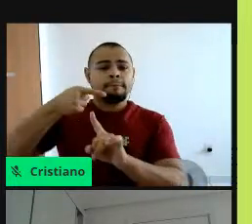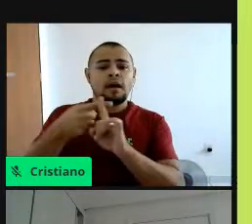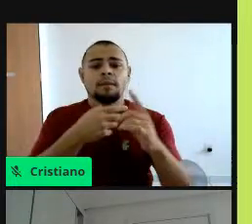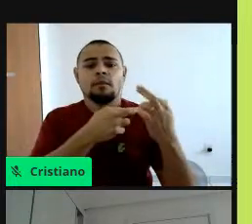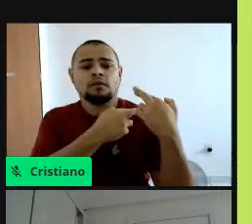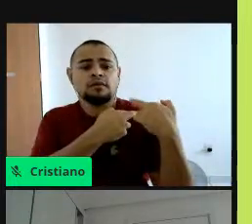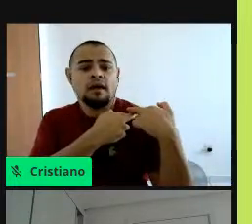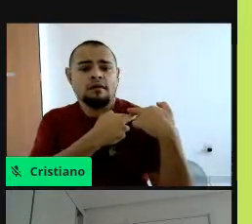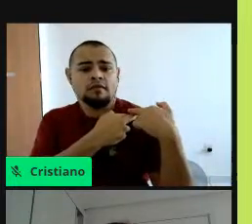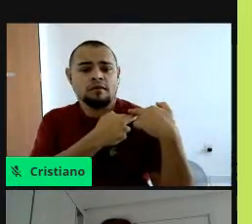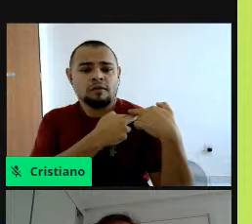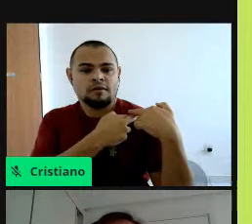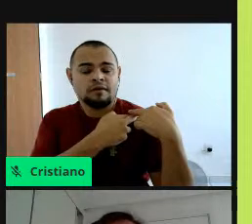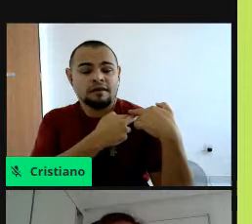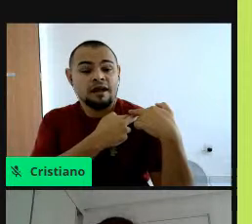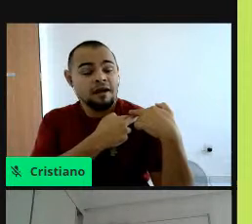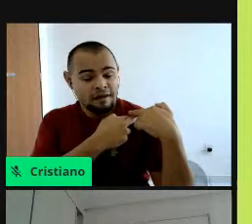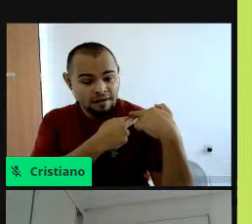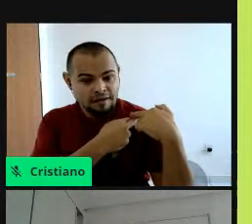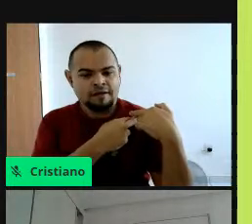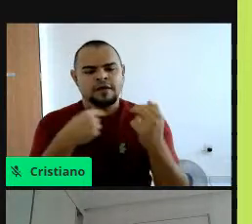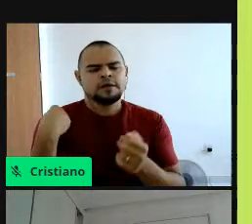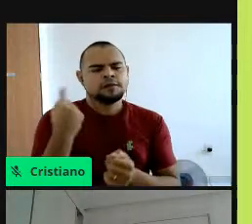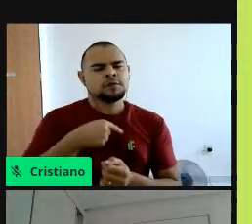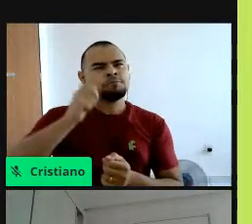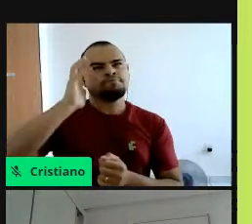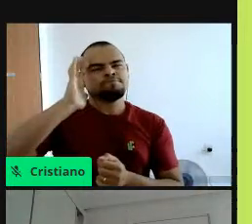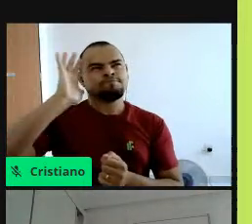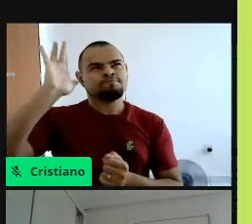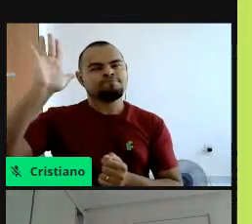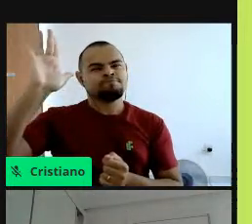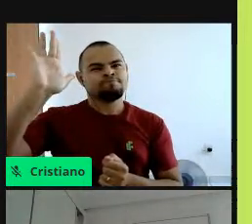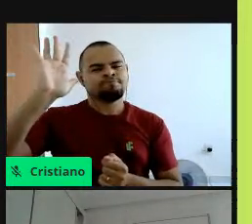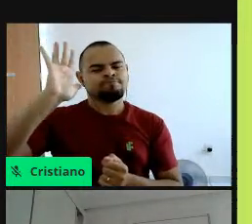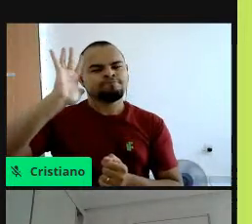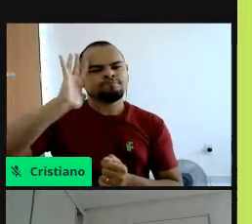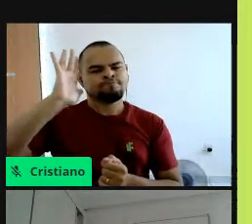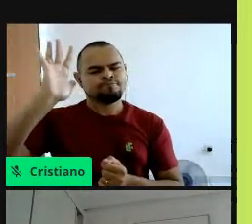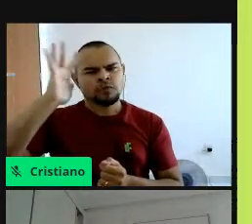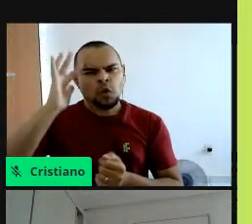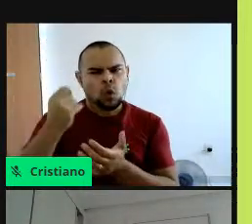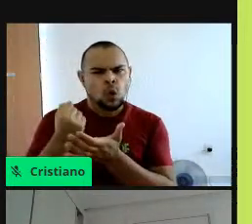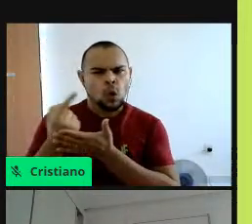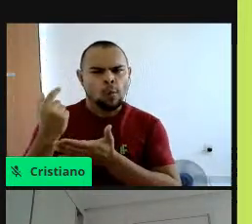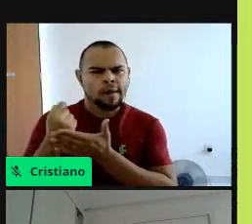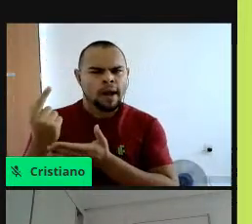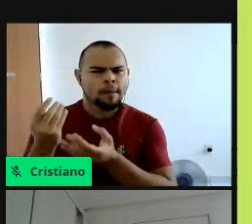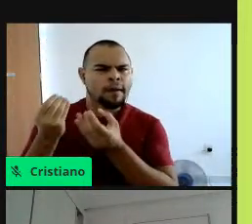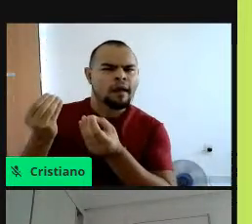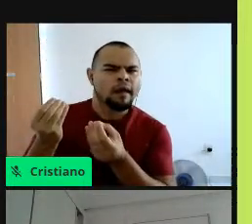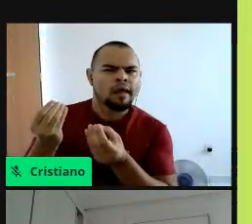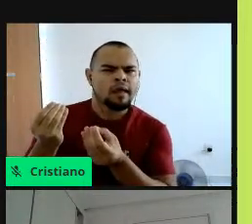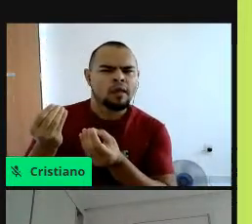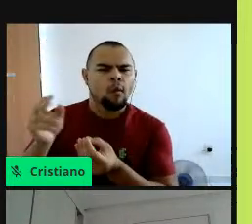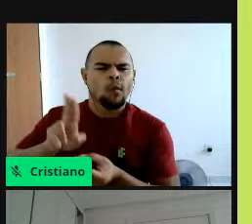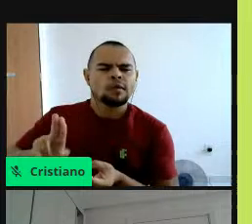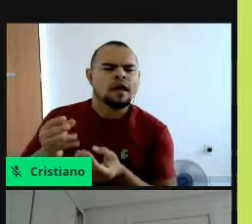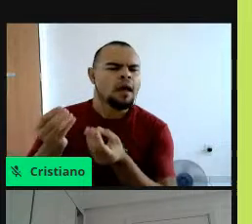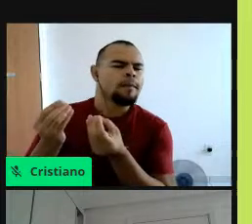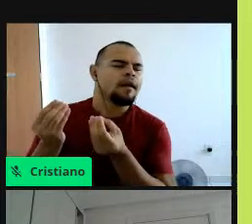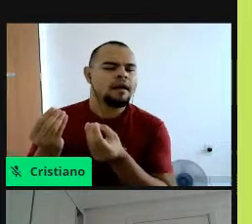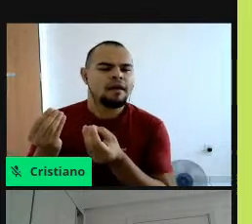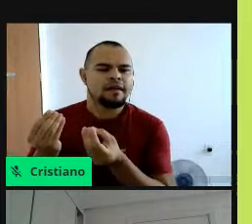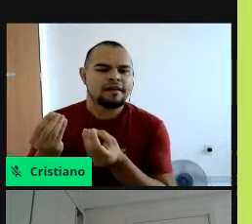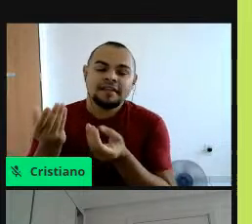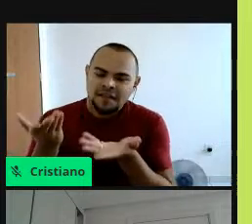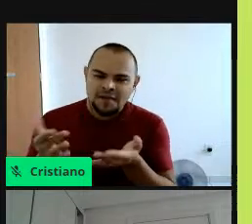gente gera, né, e aí faz a gente refletir no nosso consumo, certo? Então, essa